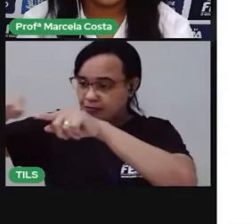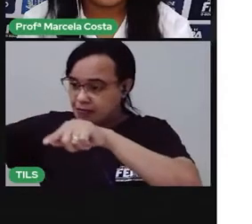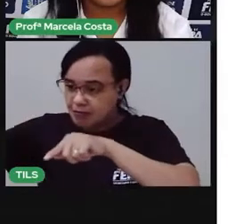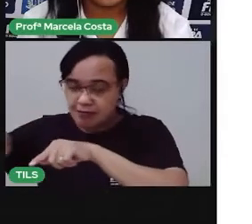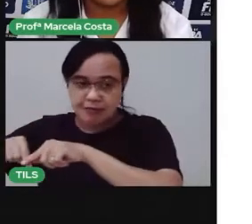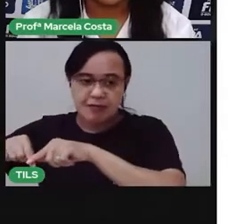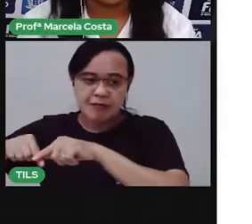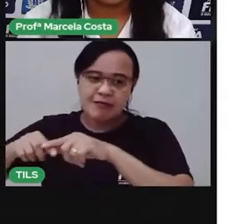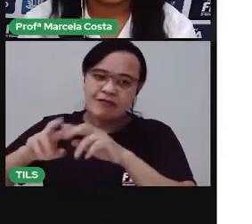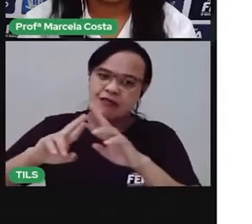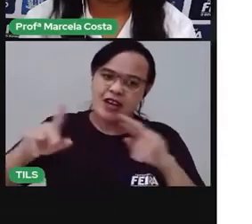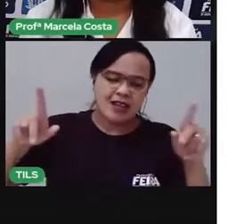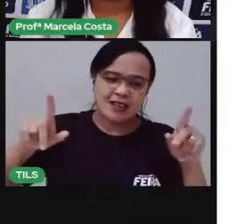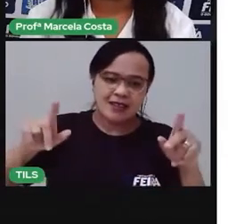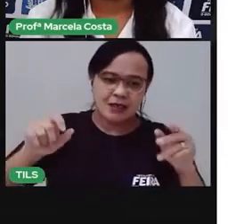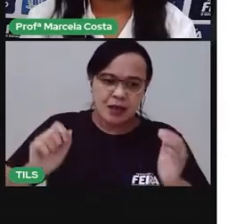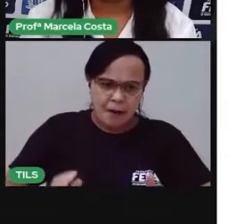paredes.